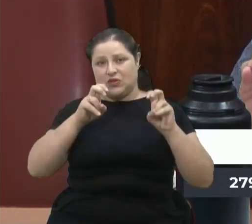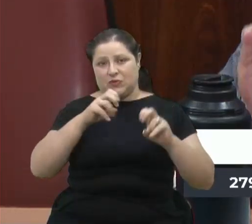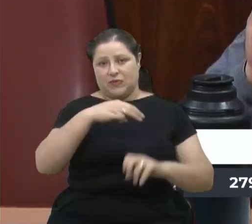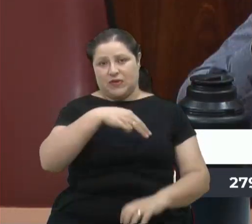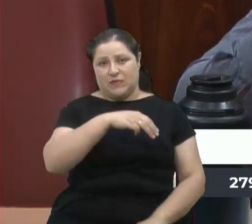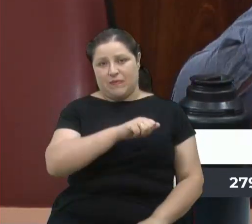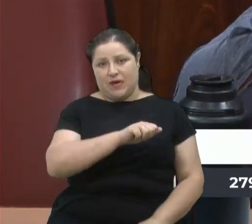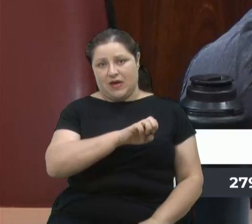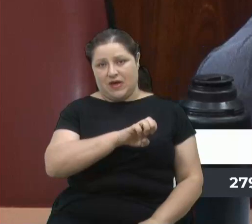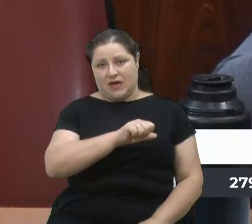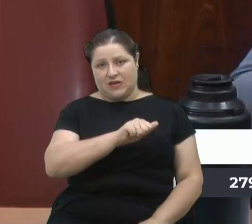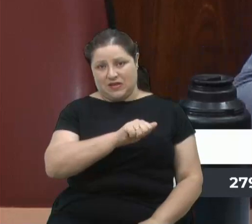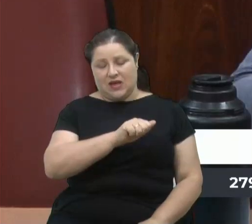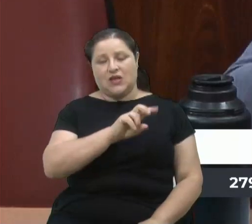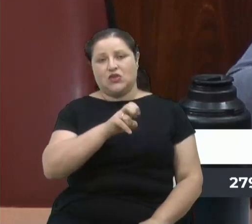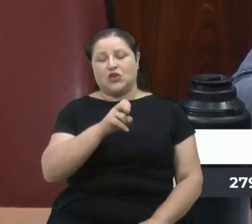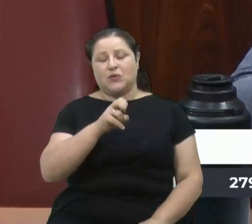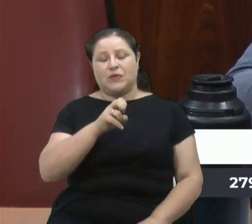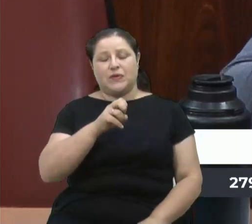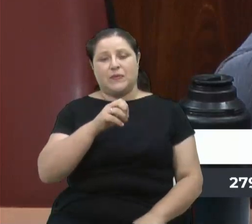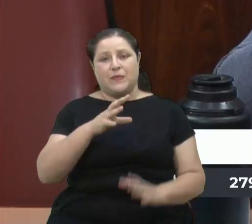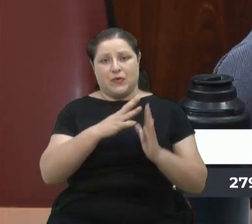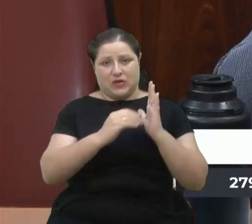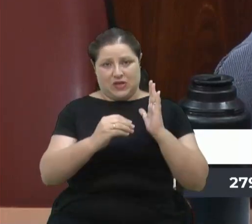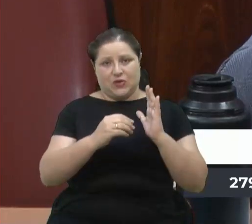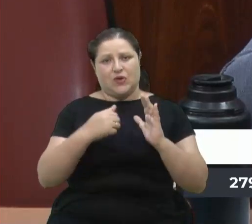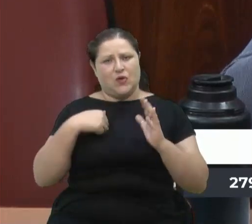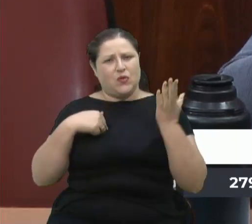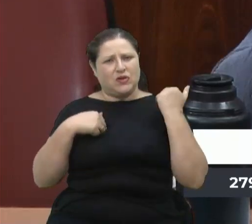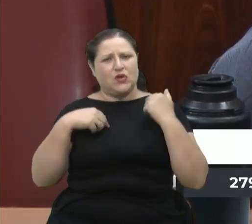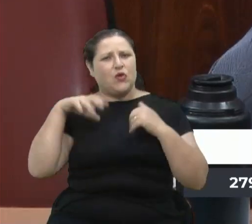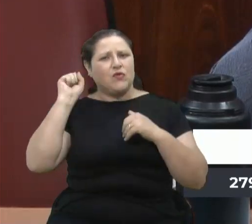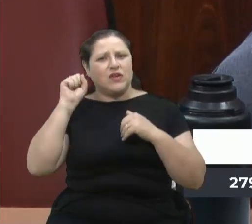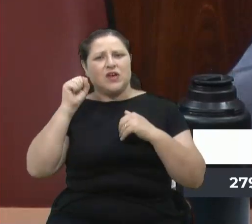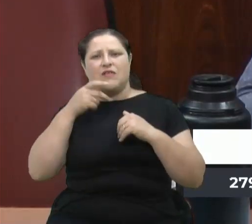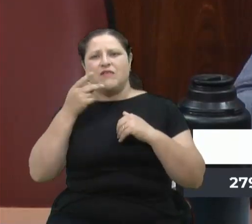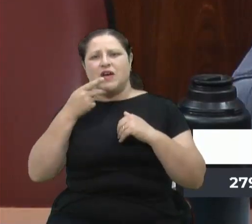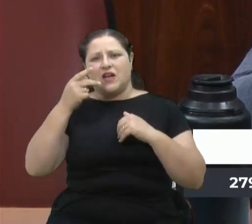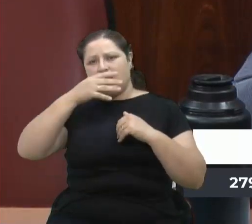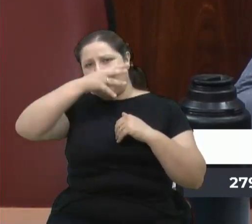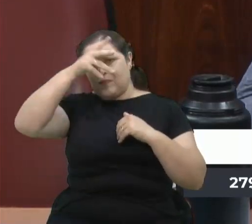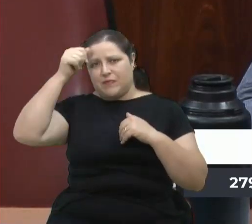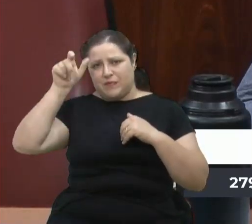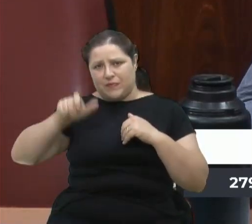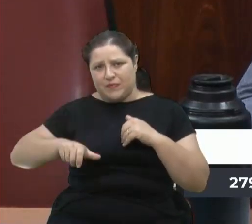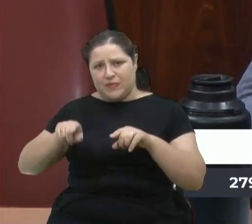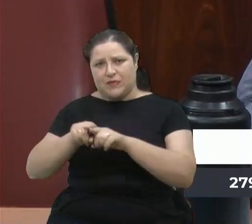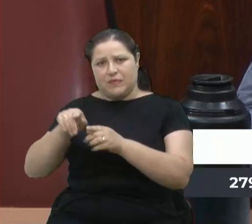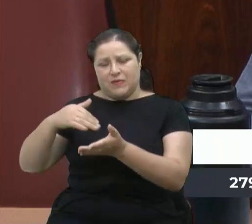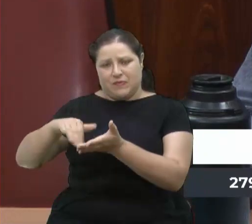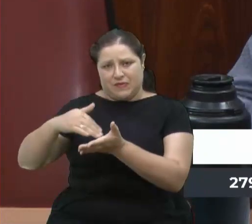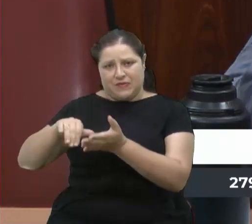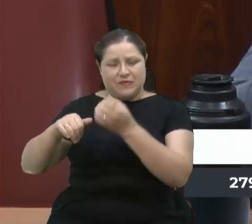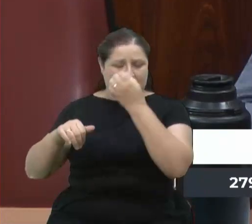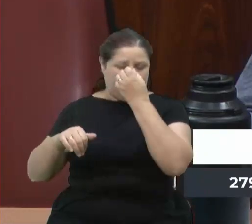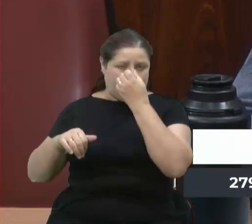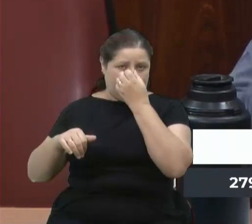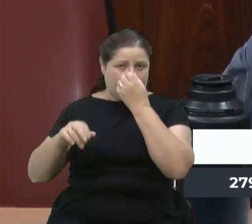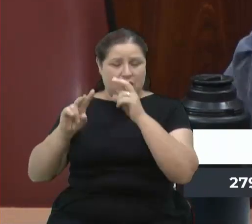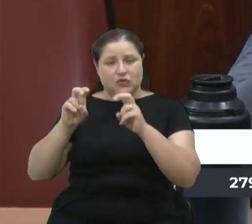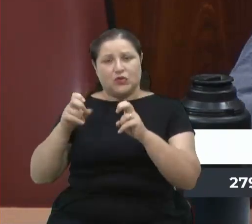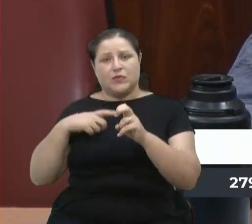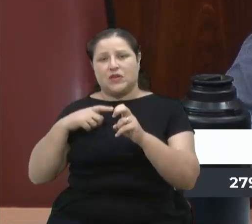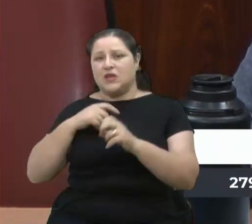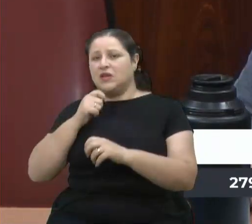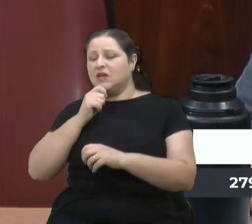ouvi a fala do secretário e do prefeito no que se referia à discussão pública, à consulta